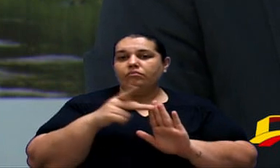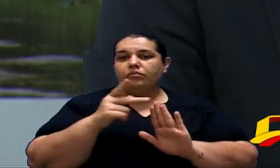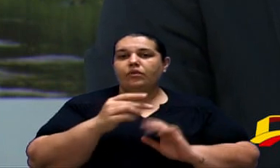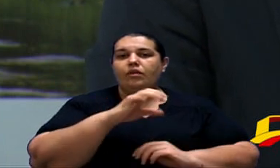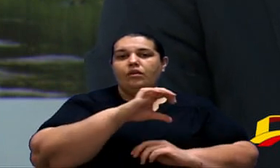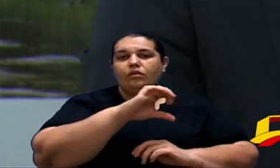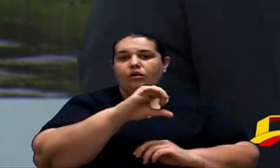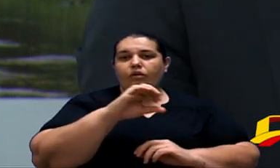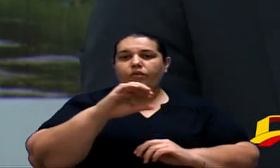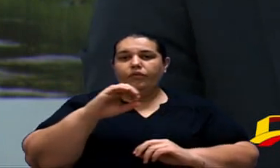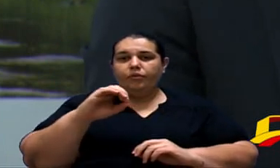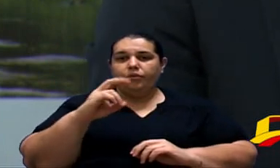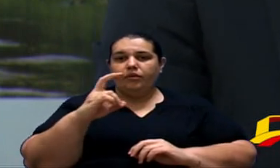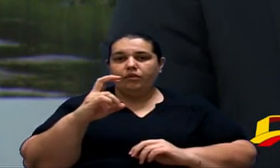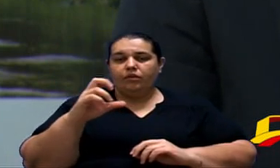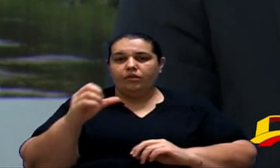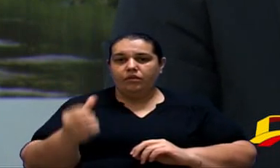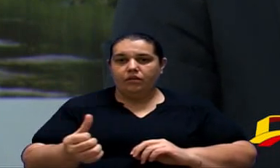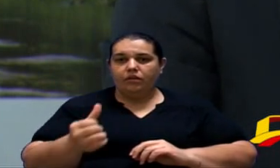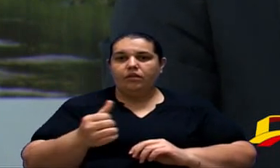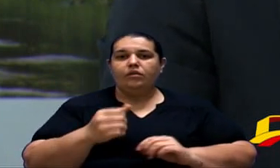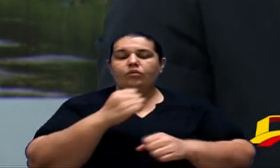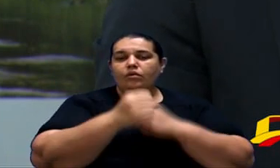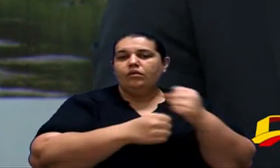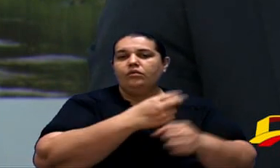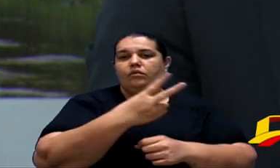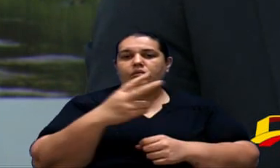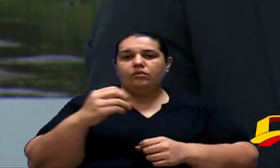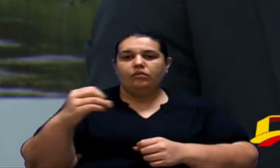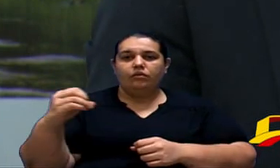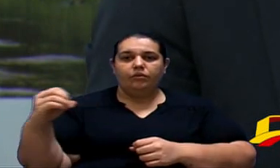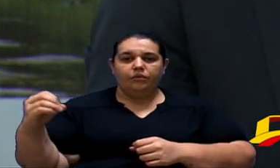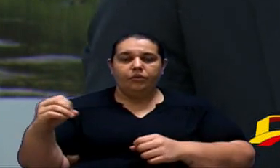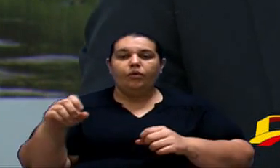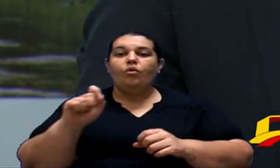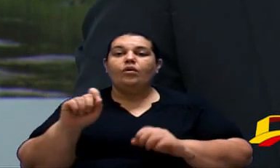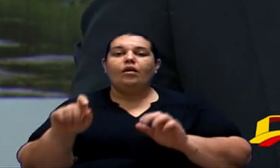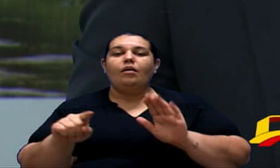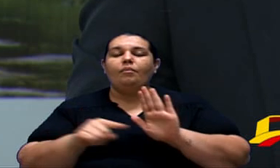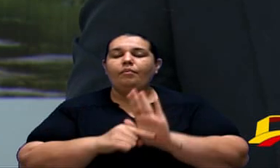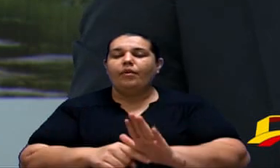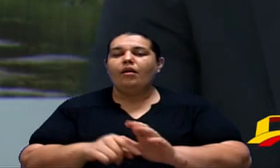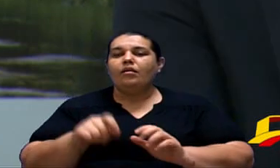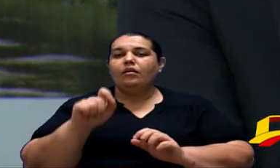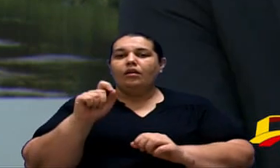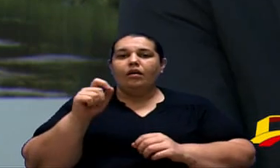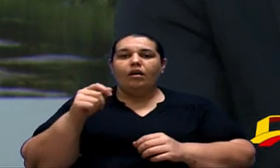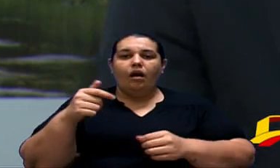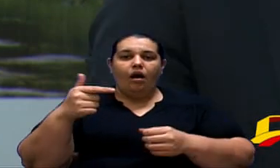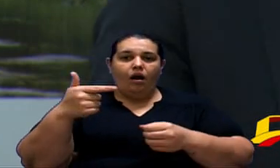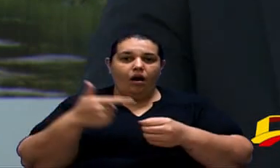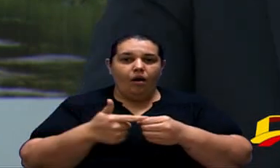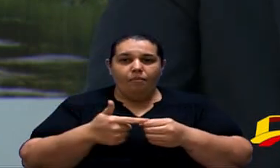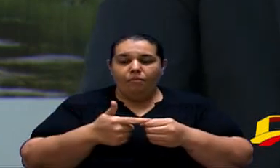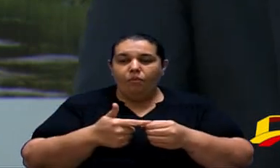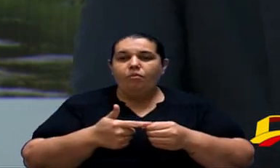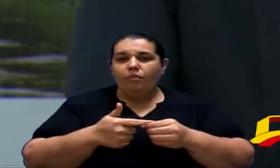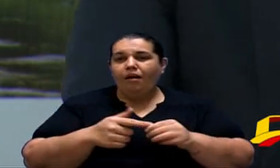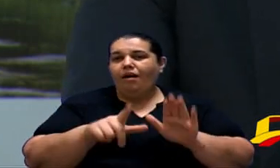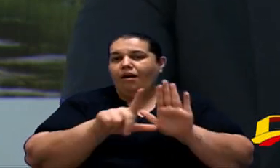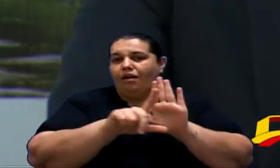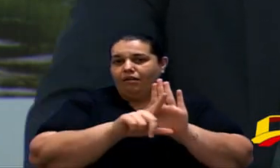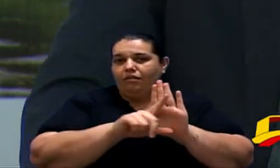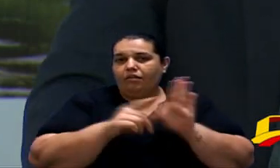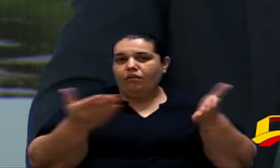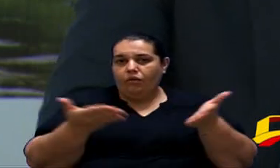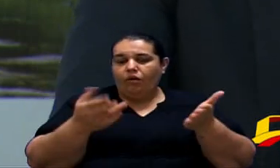.956 de 2000, que é a lei que impede a implementação de bombas de autoabastecimento. Essa lei que eu acabei de ler